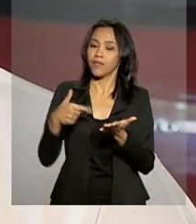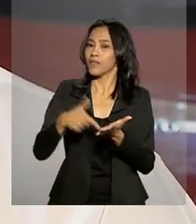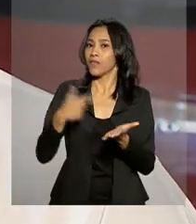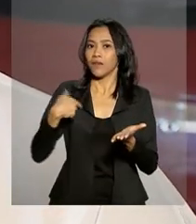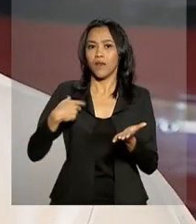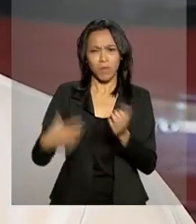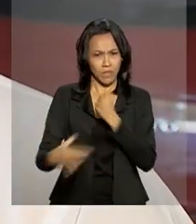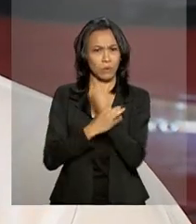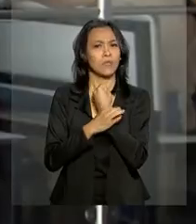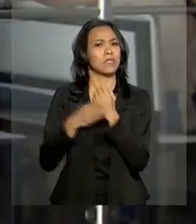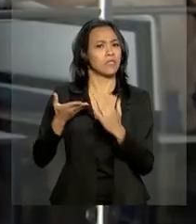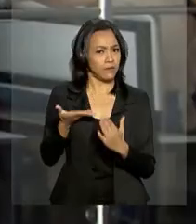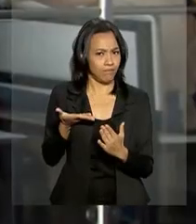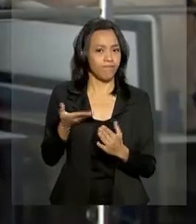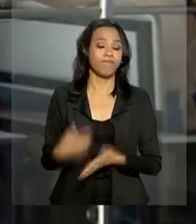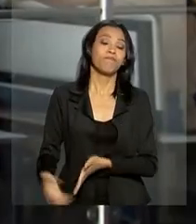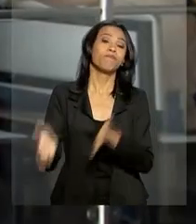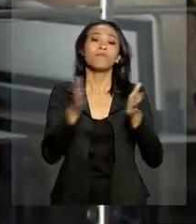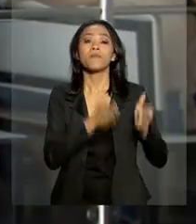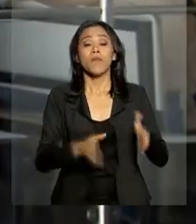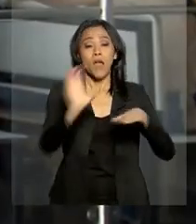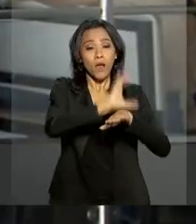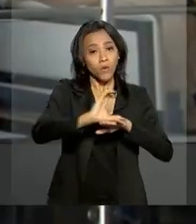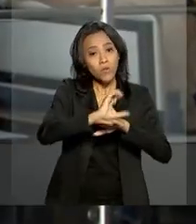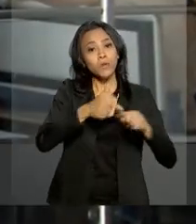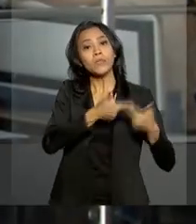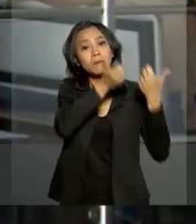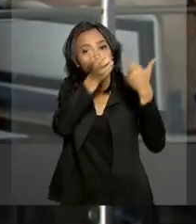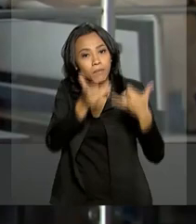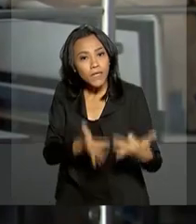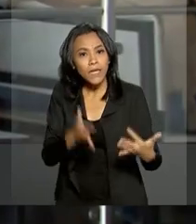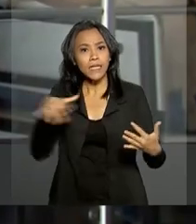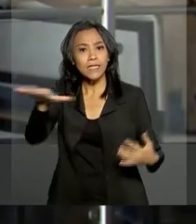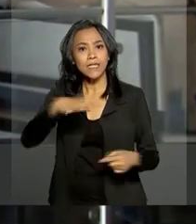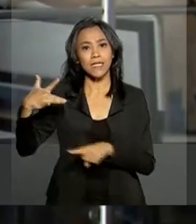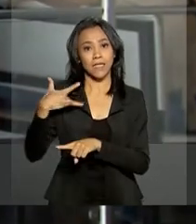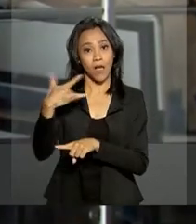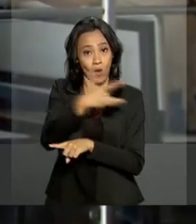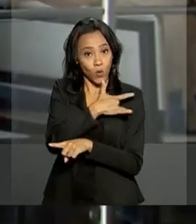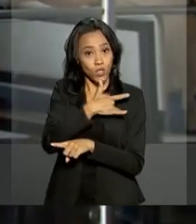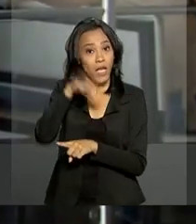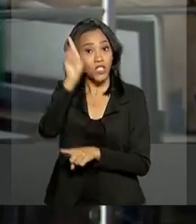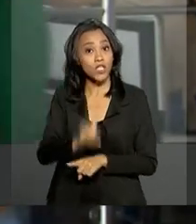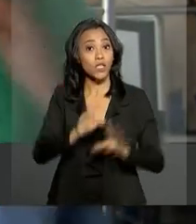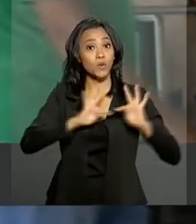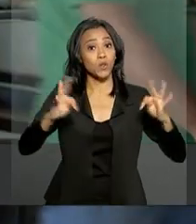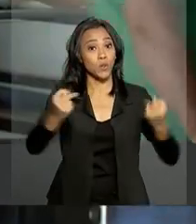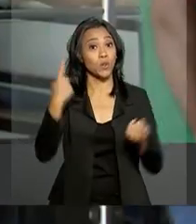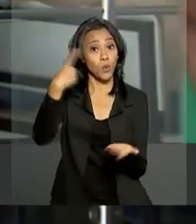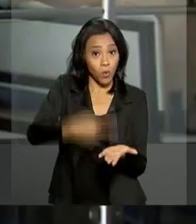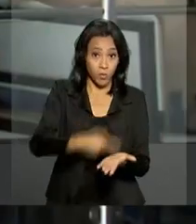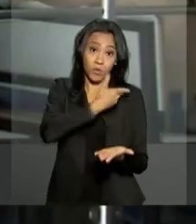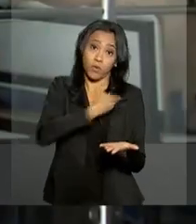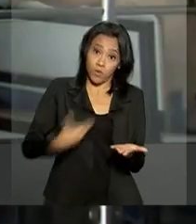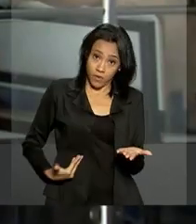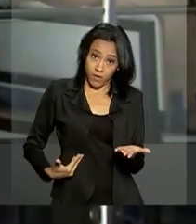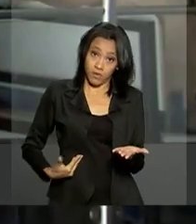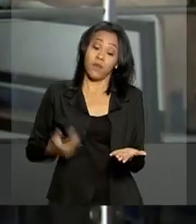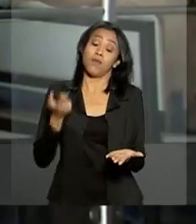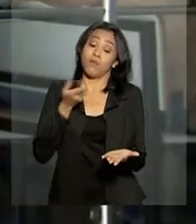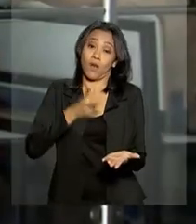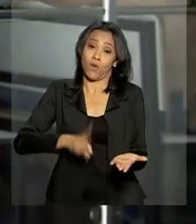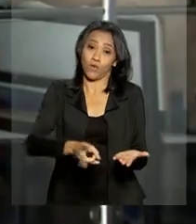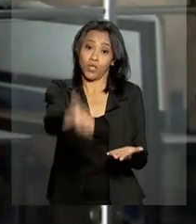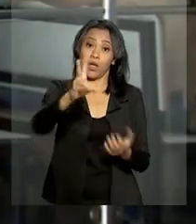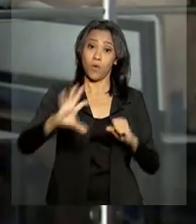uma segurança, né? A Constituição diz ainda que saúde é direito de todos e dever do Estado. E para garantir